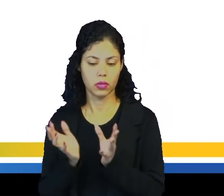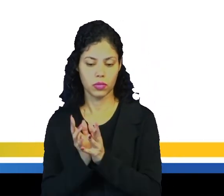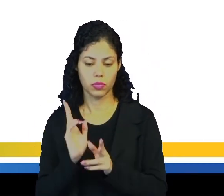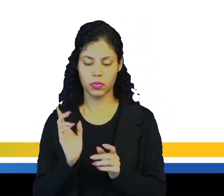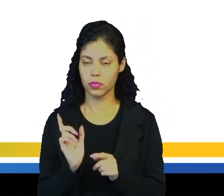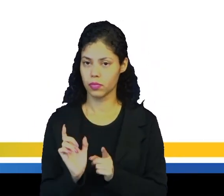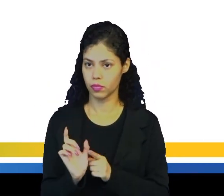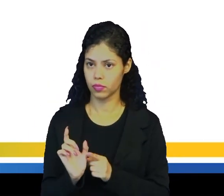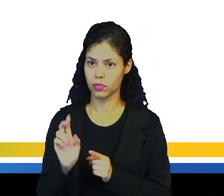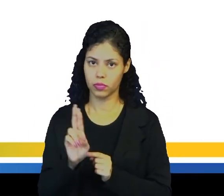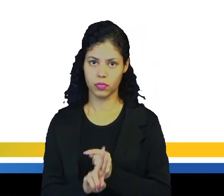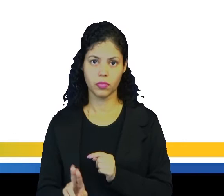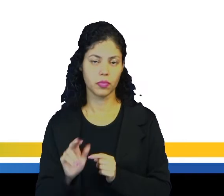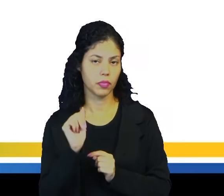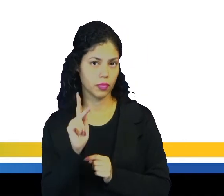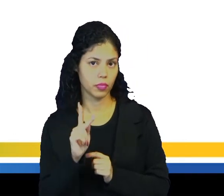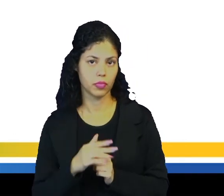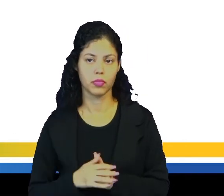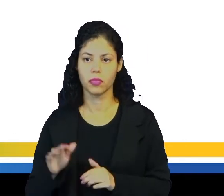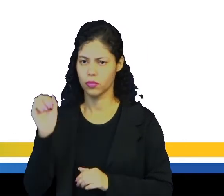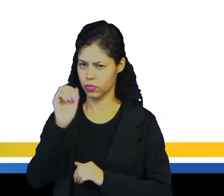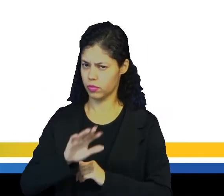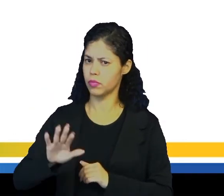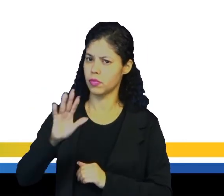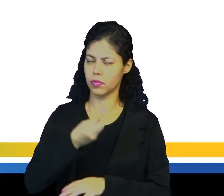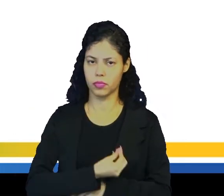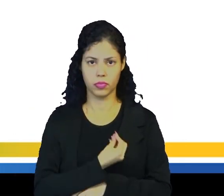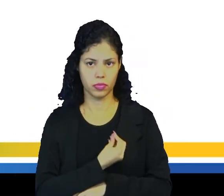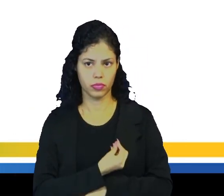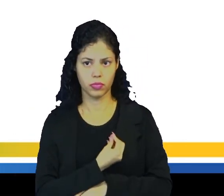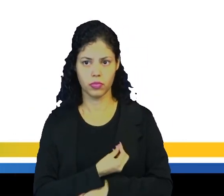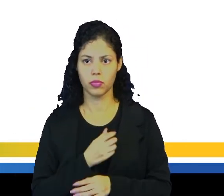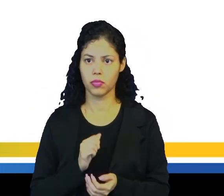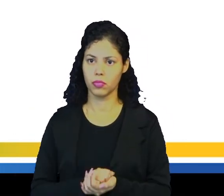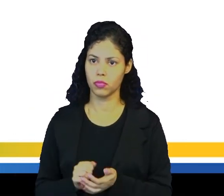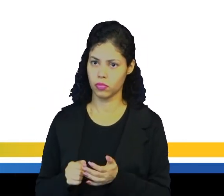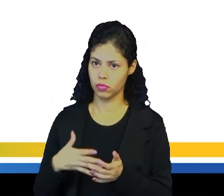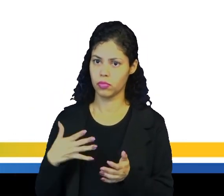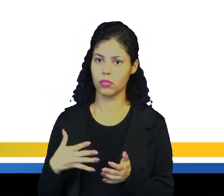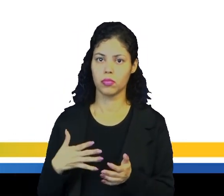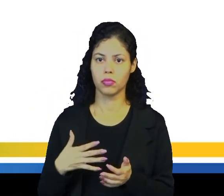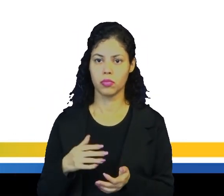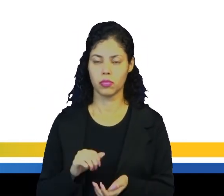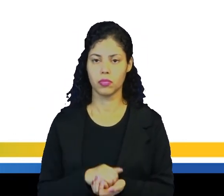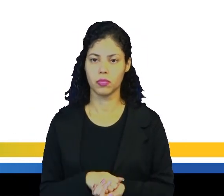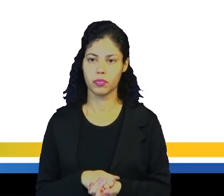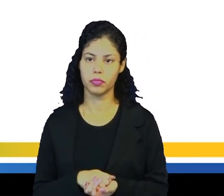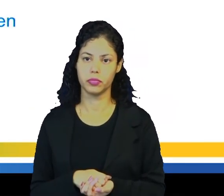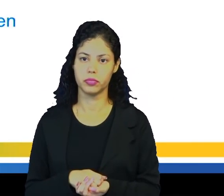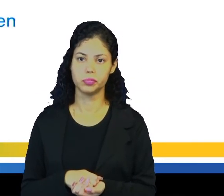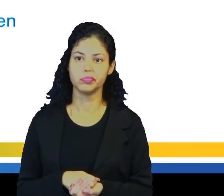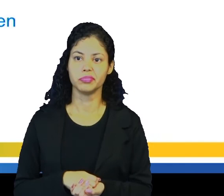palavras que nós vamos utilizar, tá? Mas, geralmente, ele está presente em muitas, muitas delas.